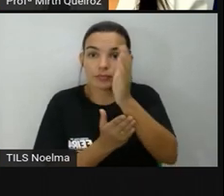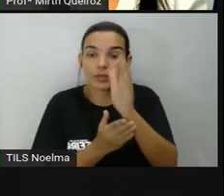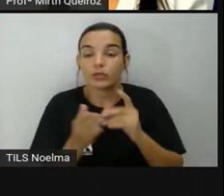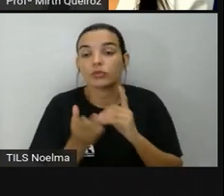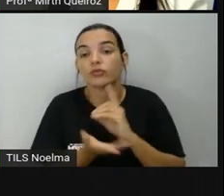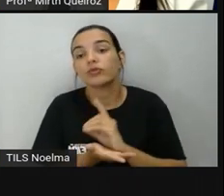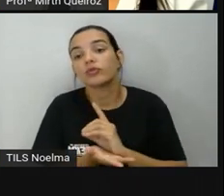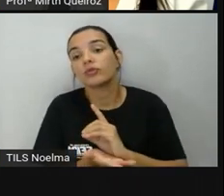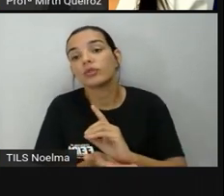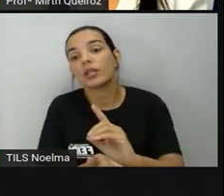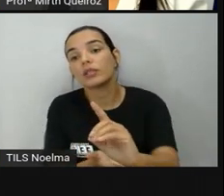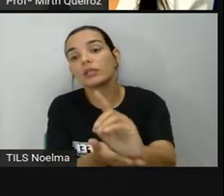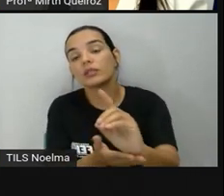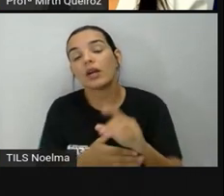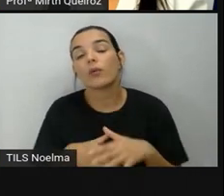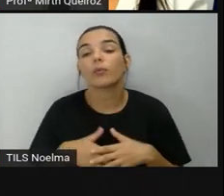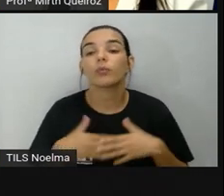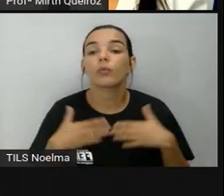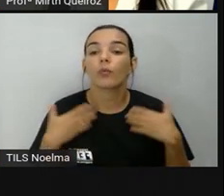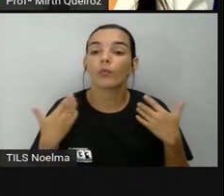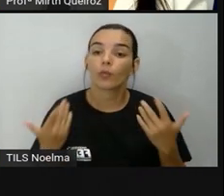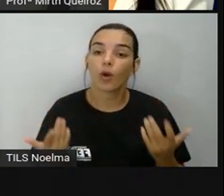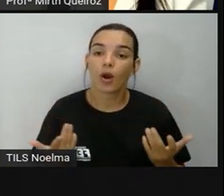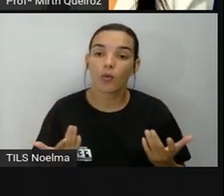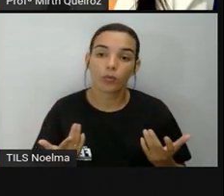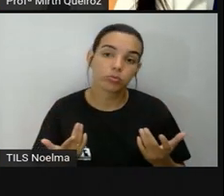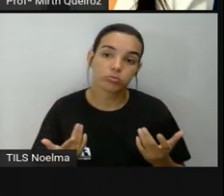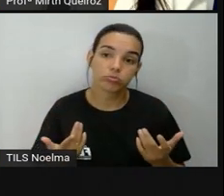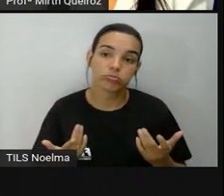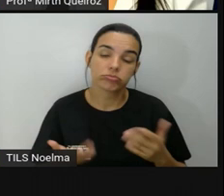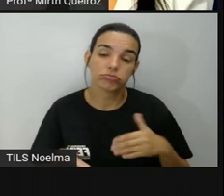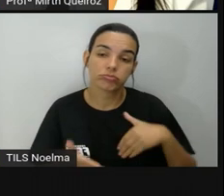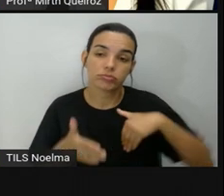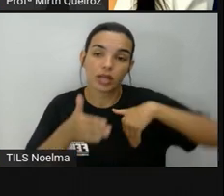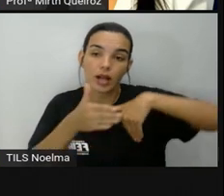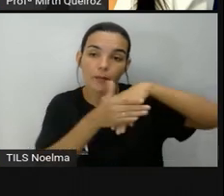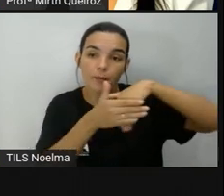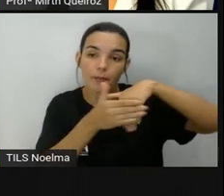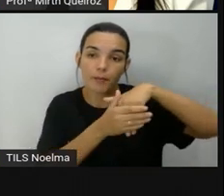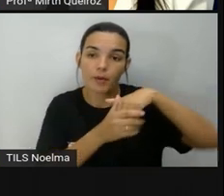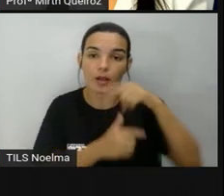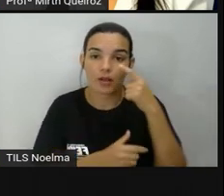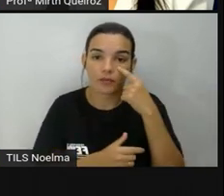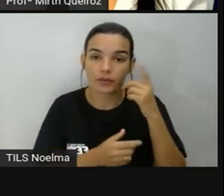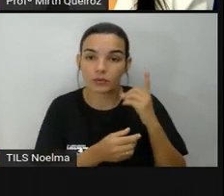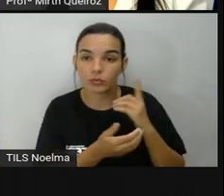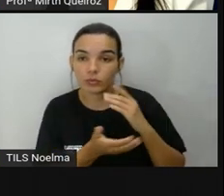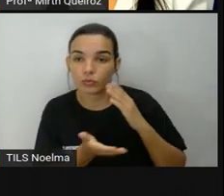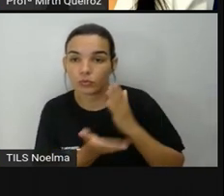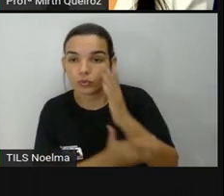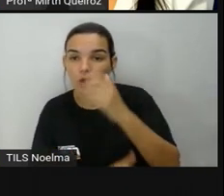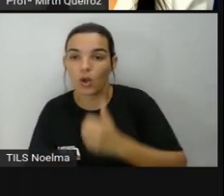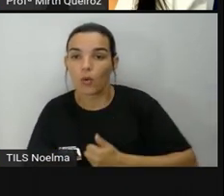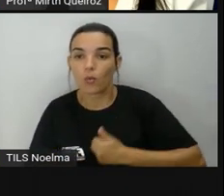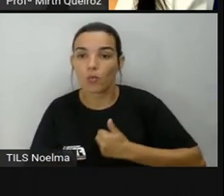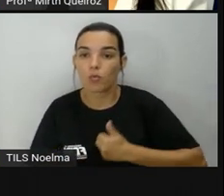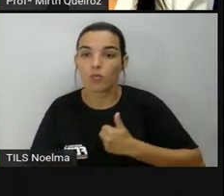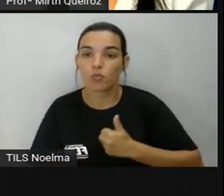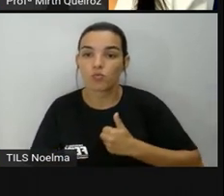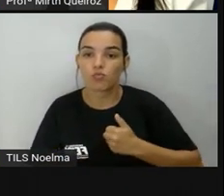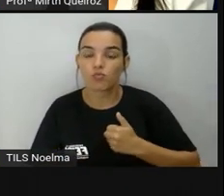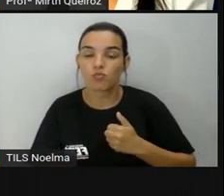Onde o 7 aqui, ele está no meio dessa rosa dos ventos. E ele jogou a bola, observando aí a setinha, ele jogou para que